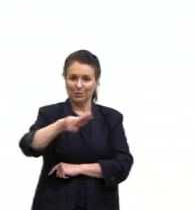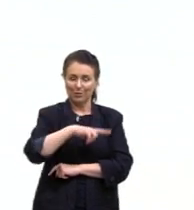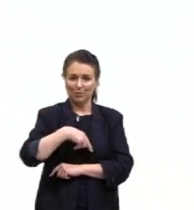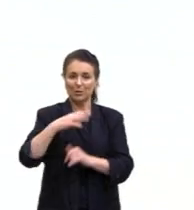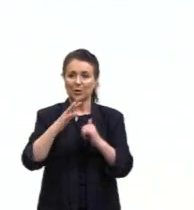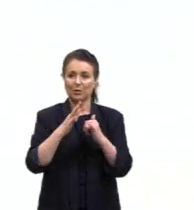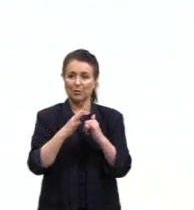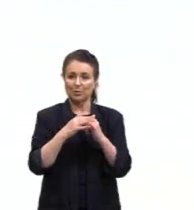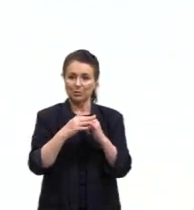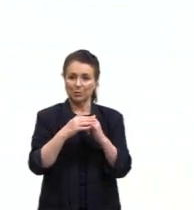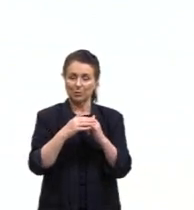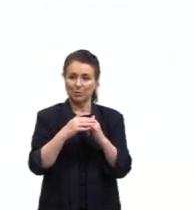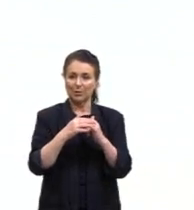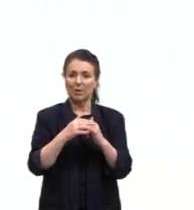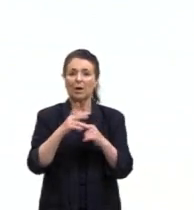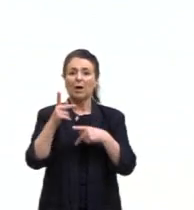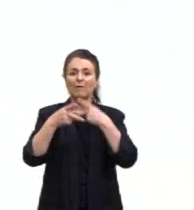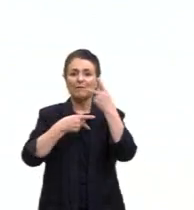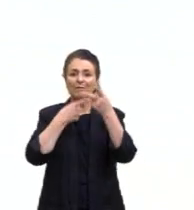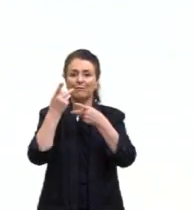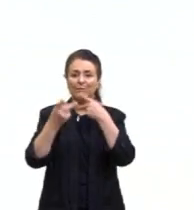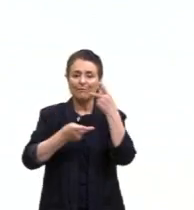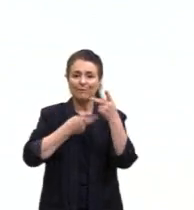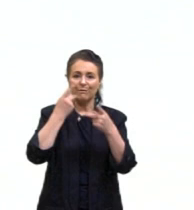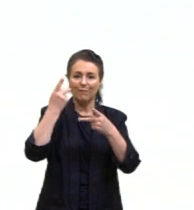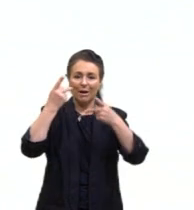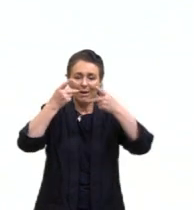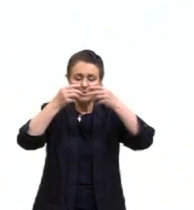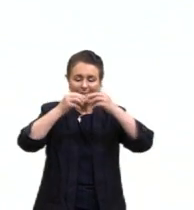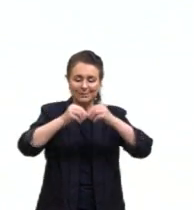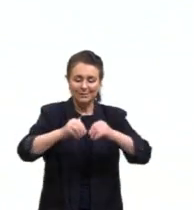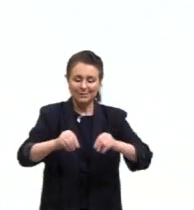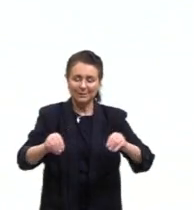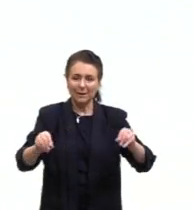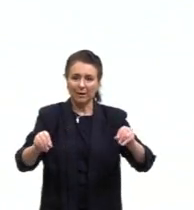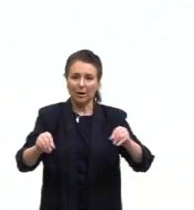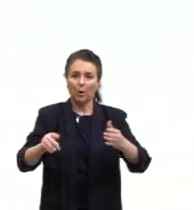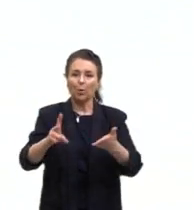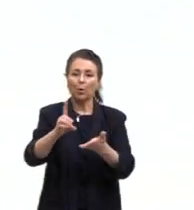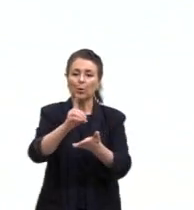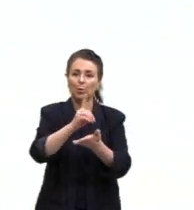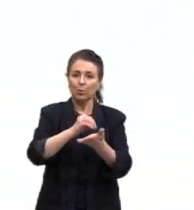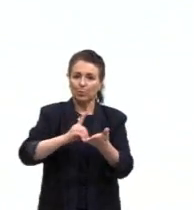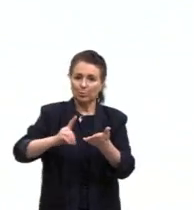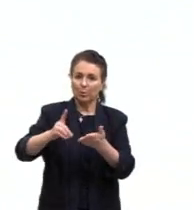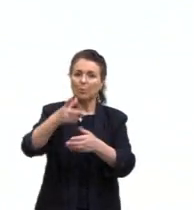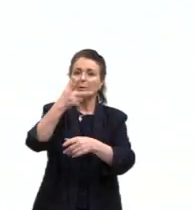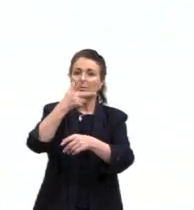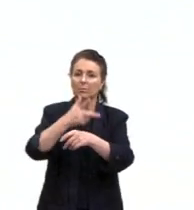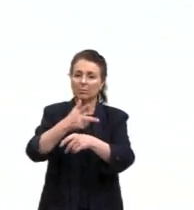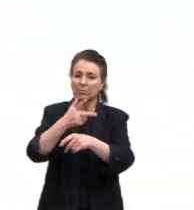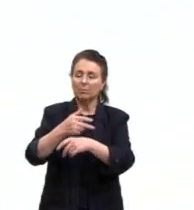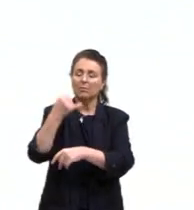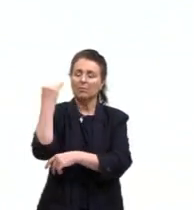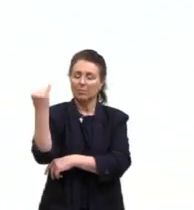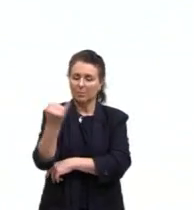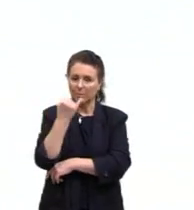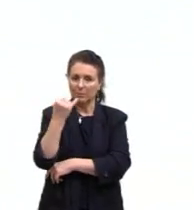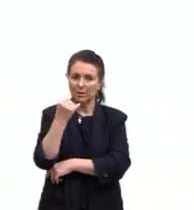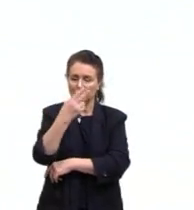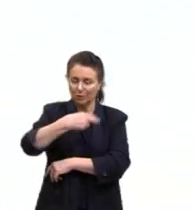YouTube, Falas da Terra, um documentário muito importante que todo brasileiro e toda brasileira